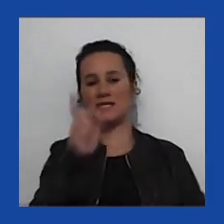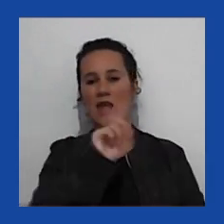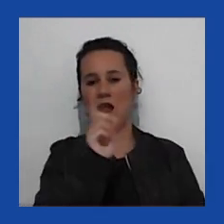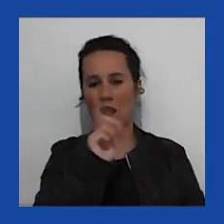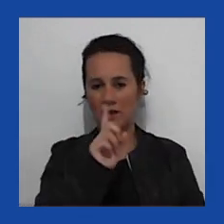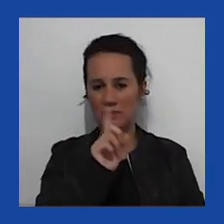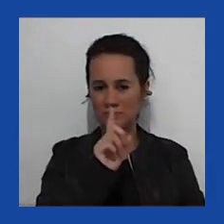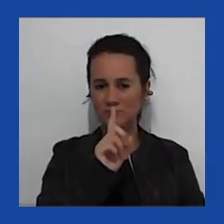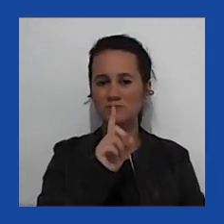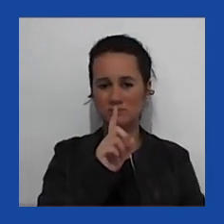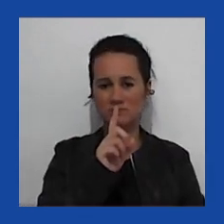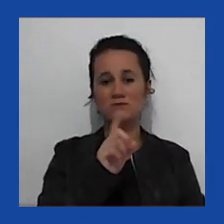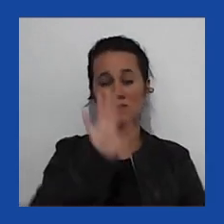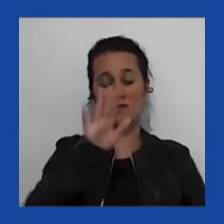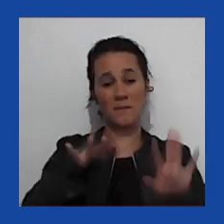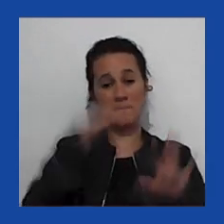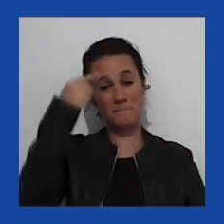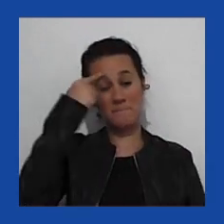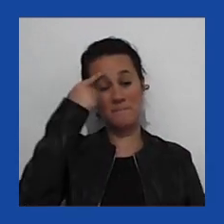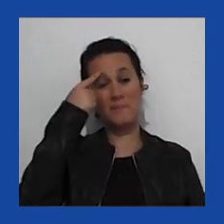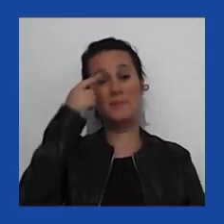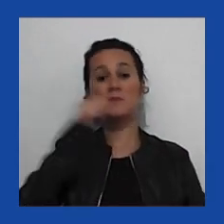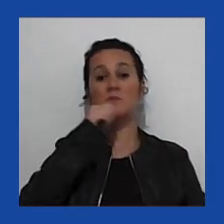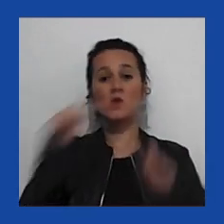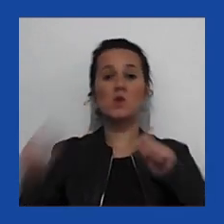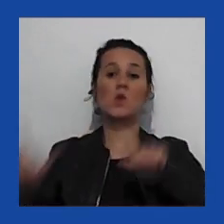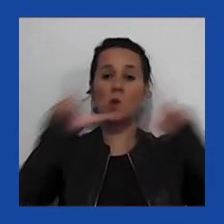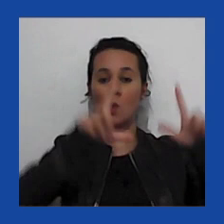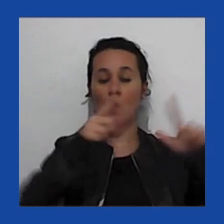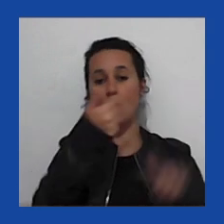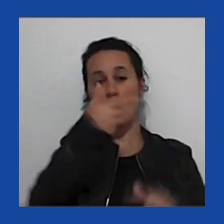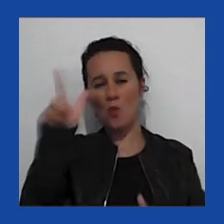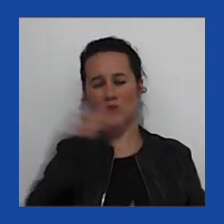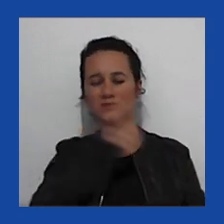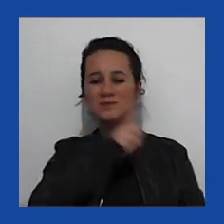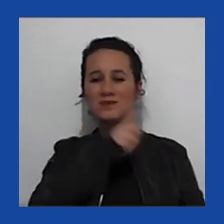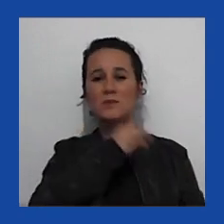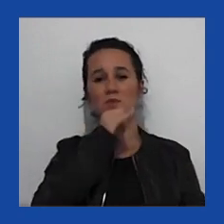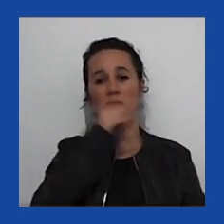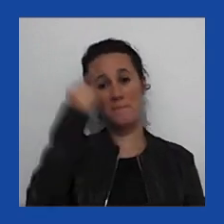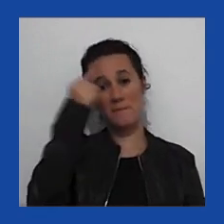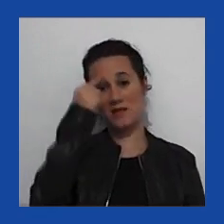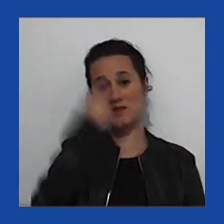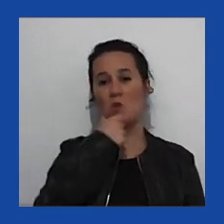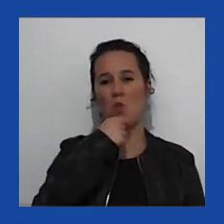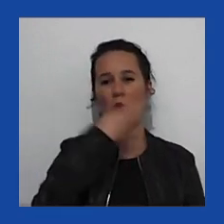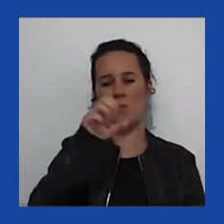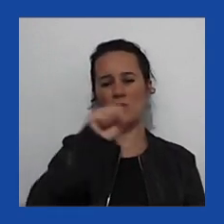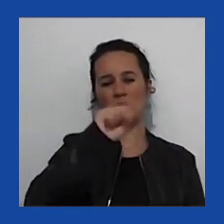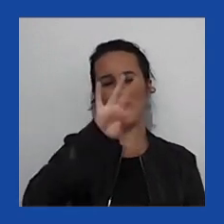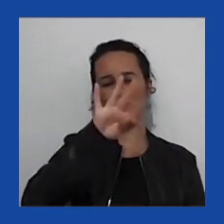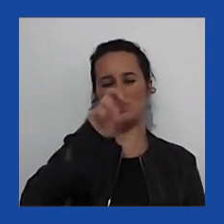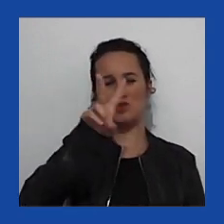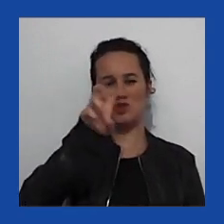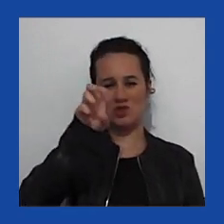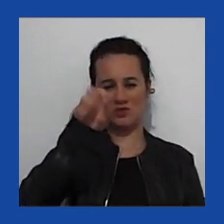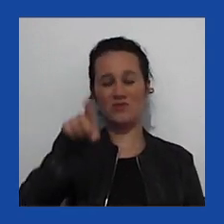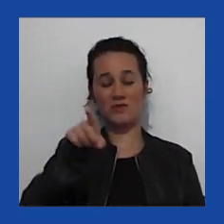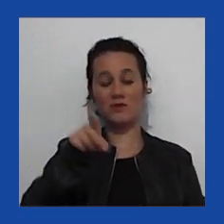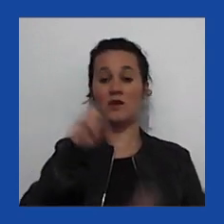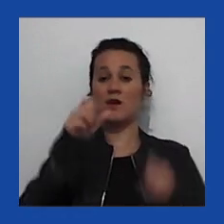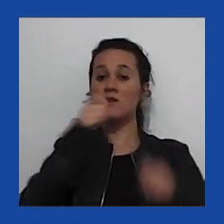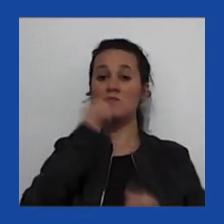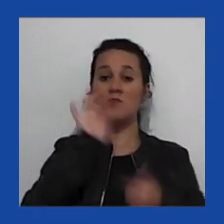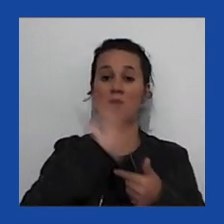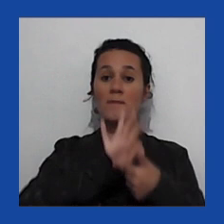pega, podemos migrar para o próximo slide, se você pega uma figura como o Steve Bannon, por exemplo, ele deu